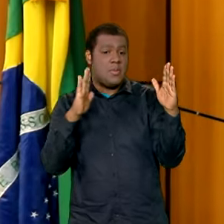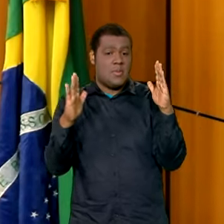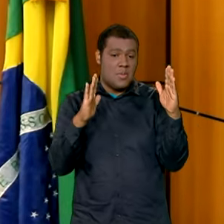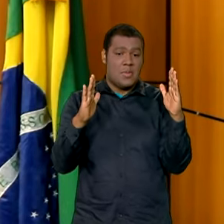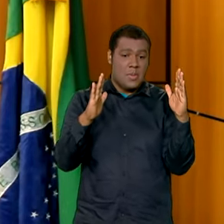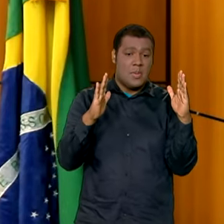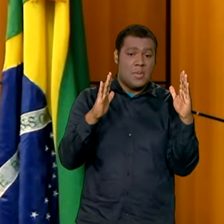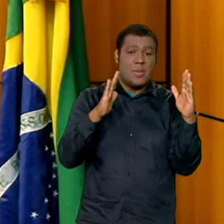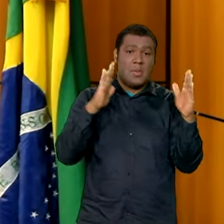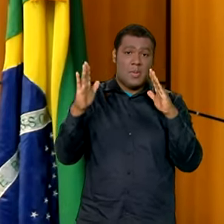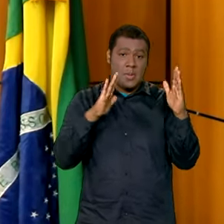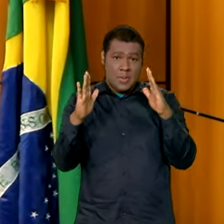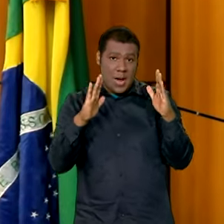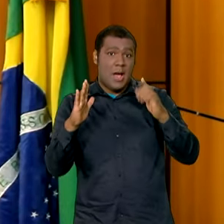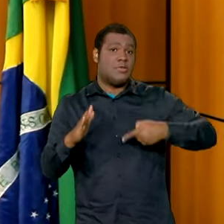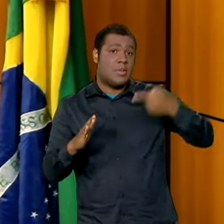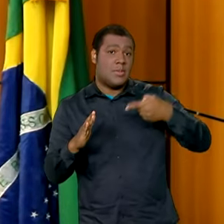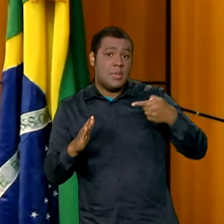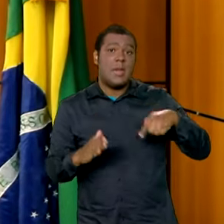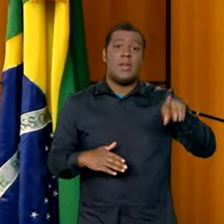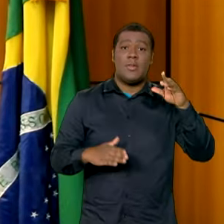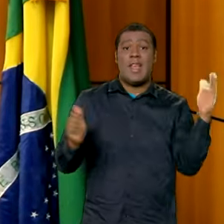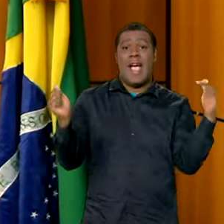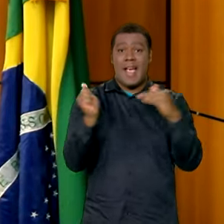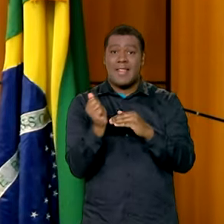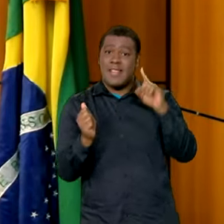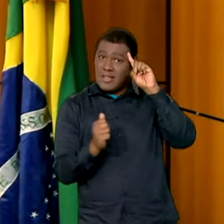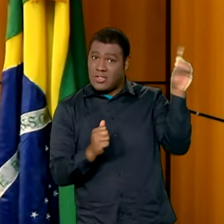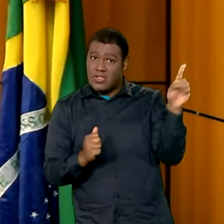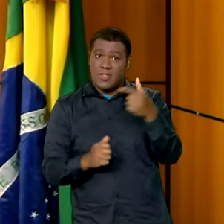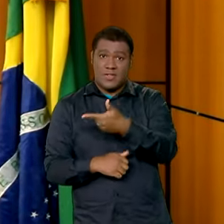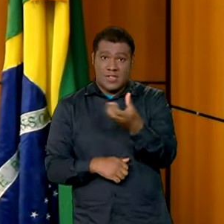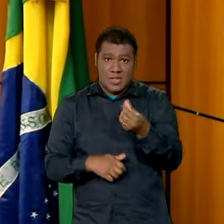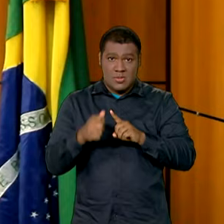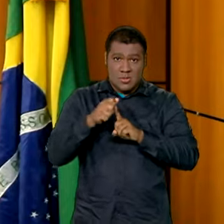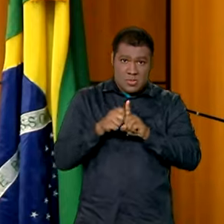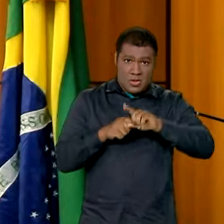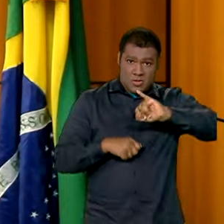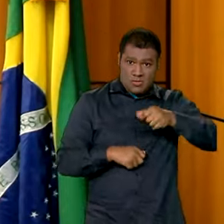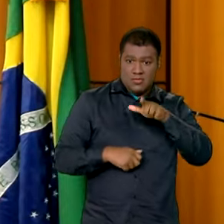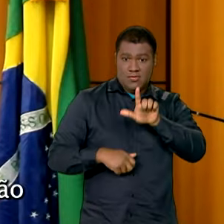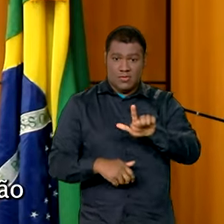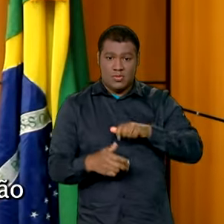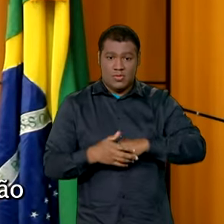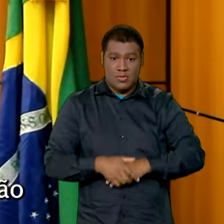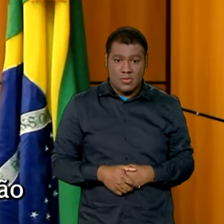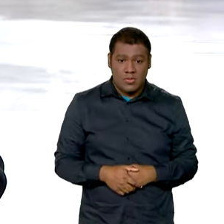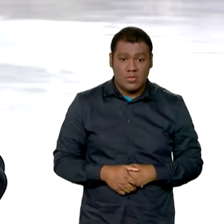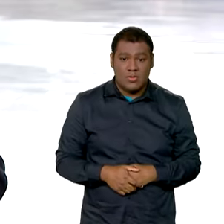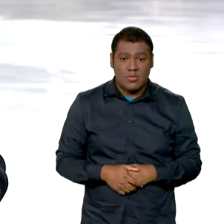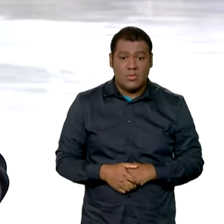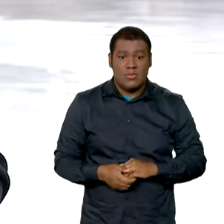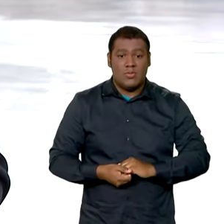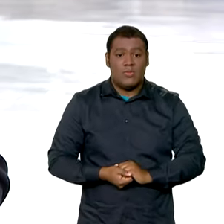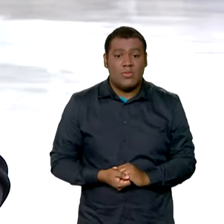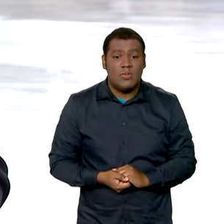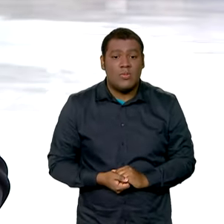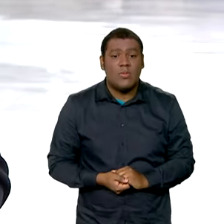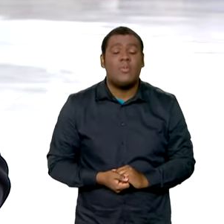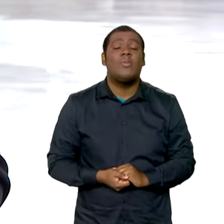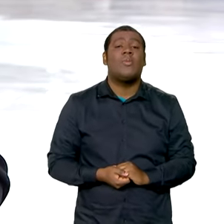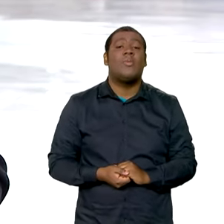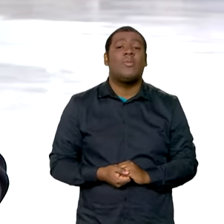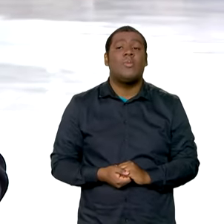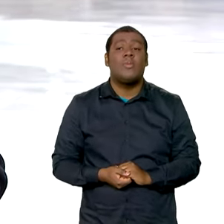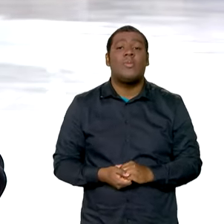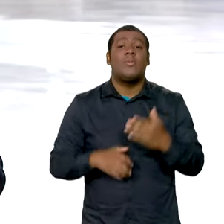corra que o prazo é curto. E você pode fazer o cadastro no portal Emprega Brasil. E olha,